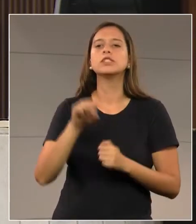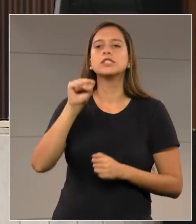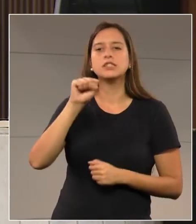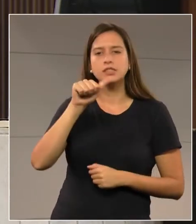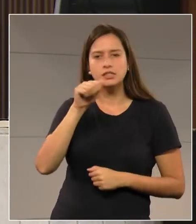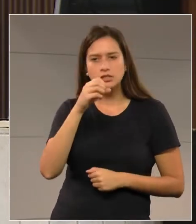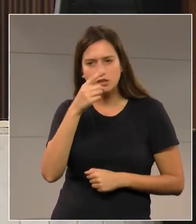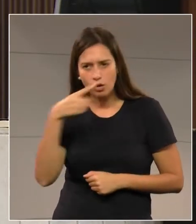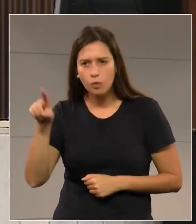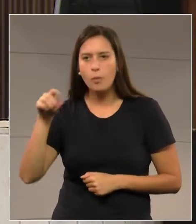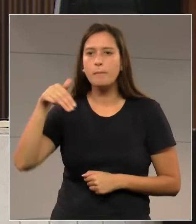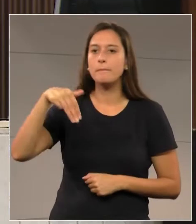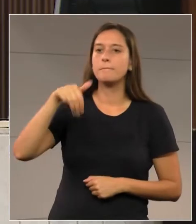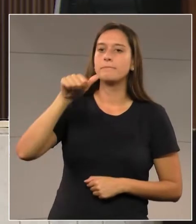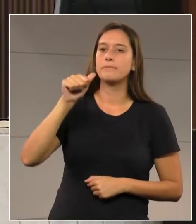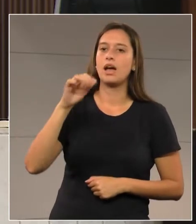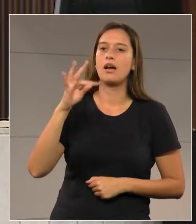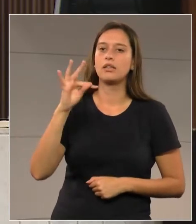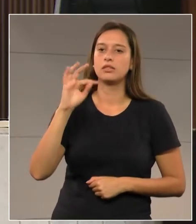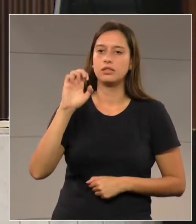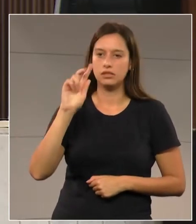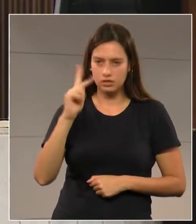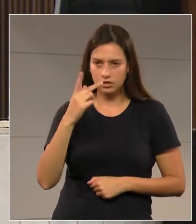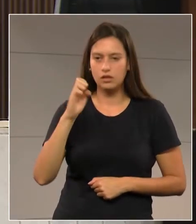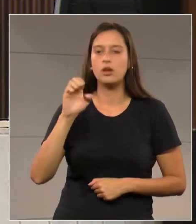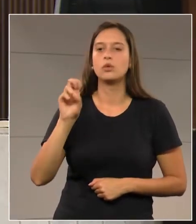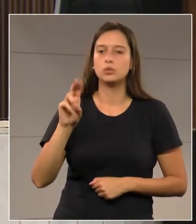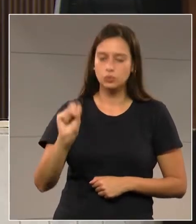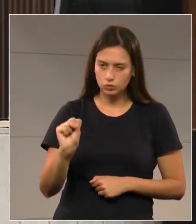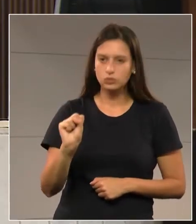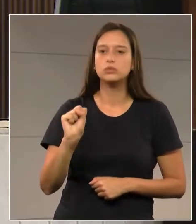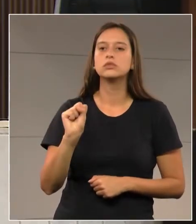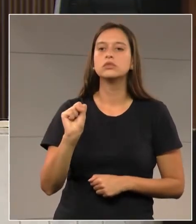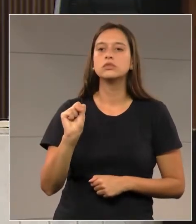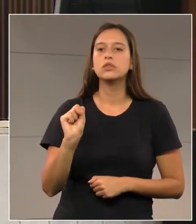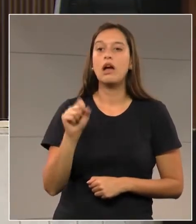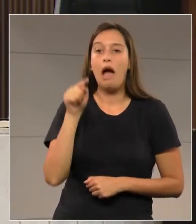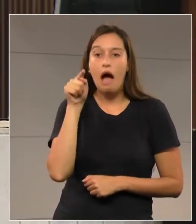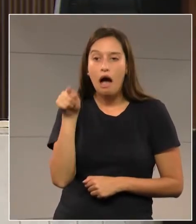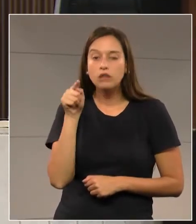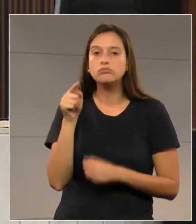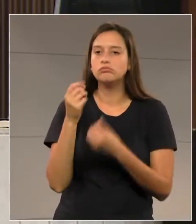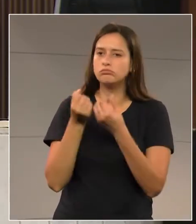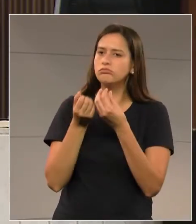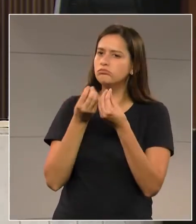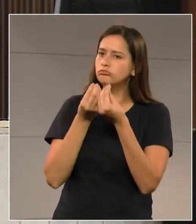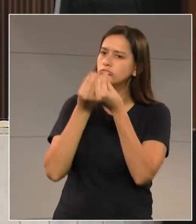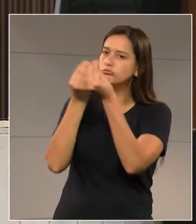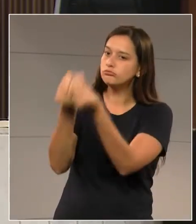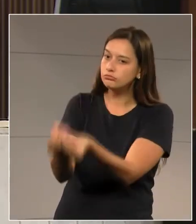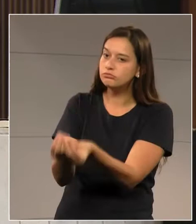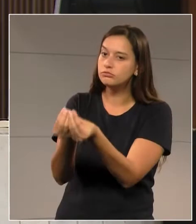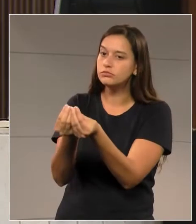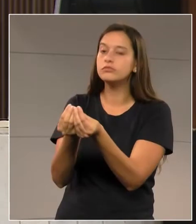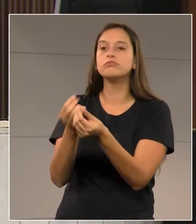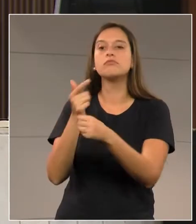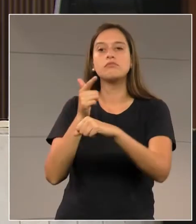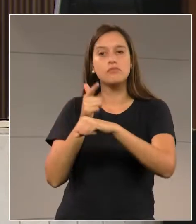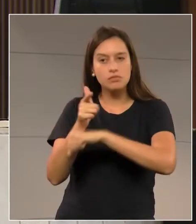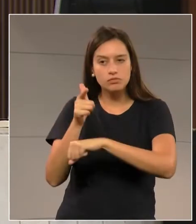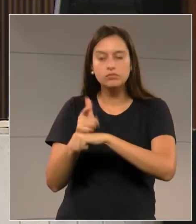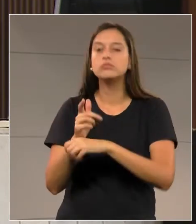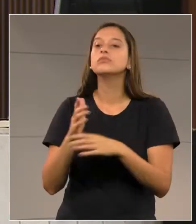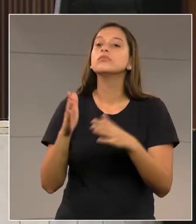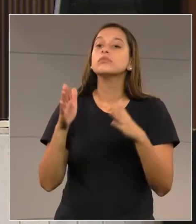Esses agricultores entregam para a cooperativa do município da Lapa e essa cooperativa, então, entrega